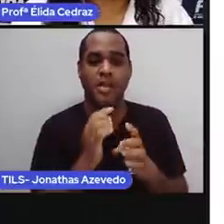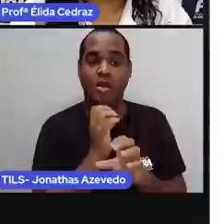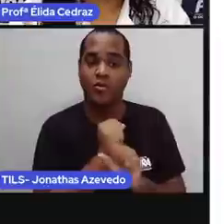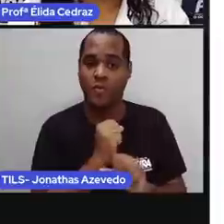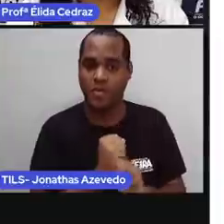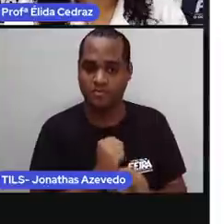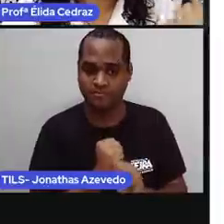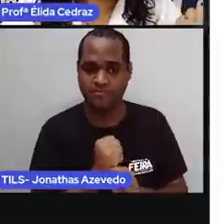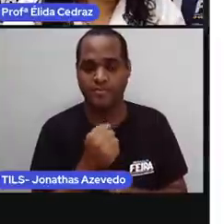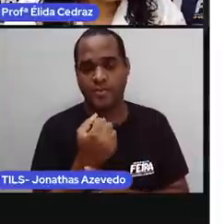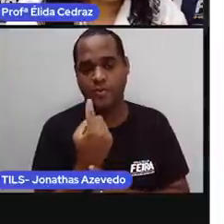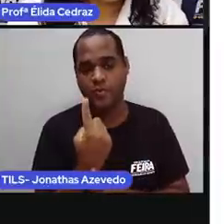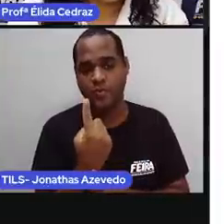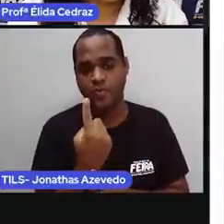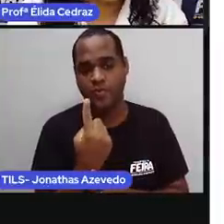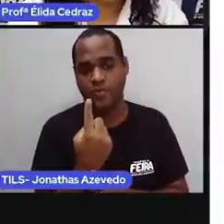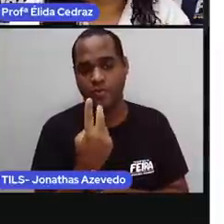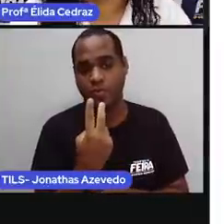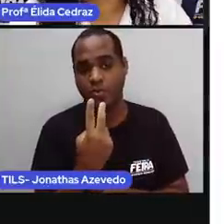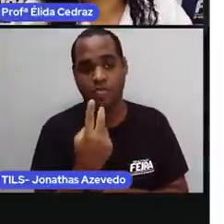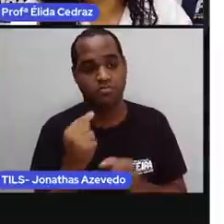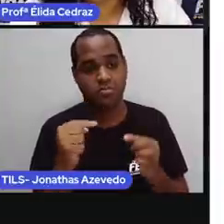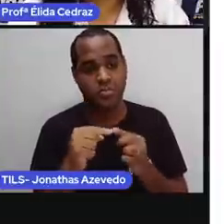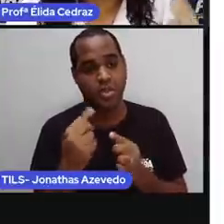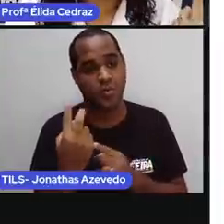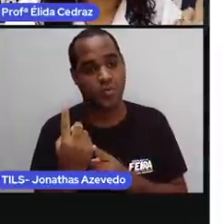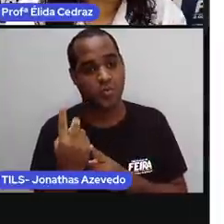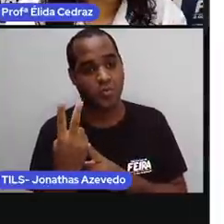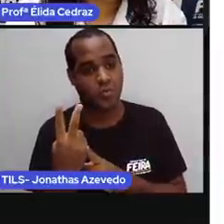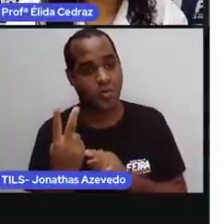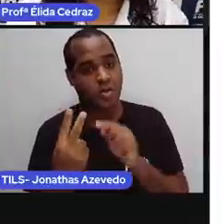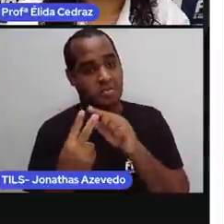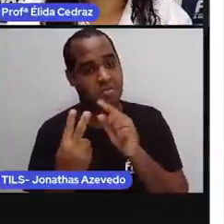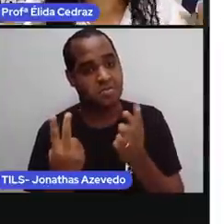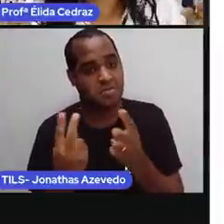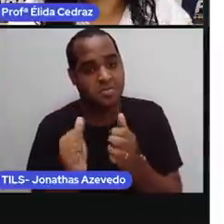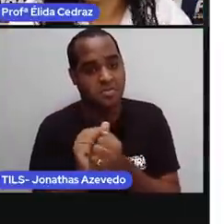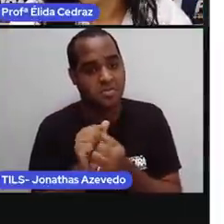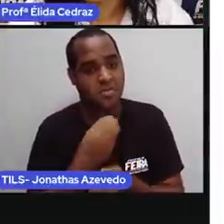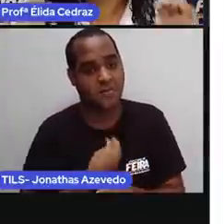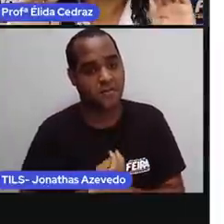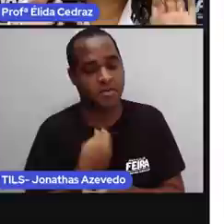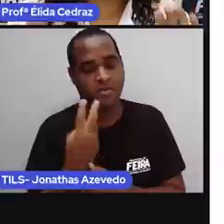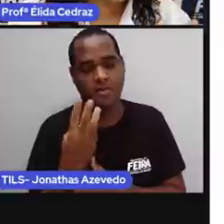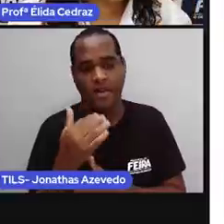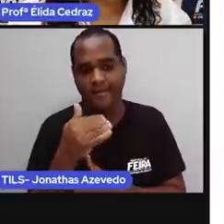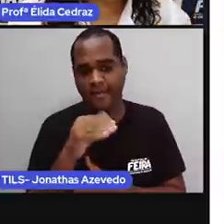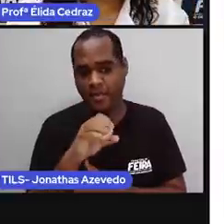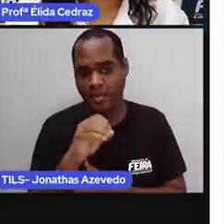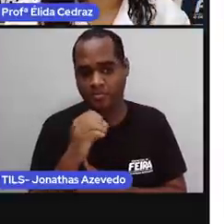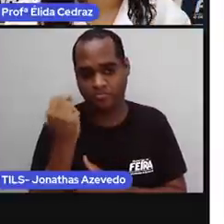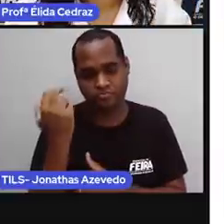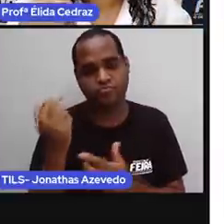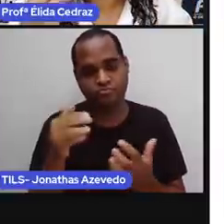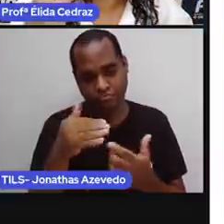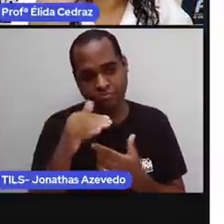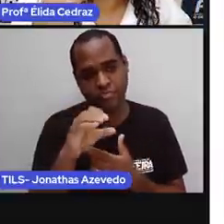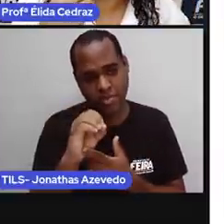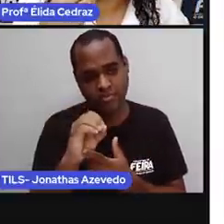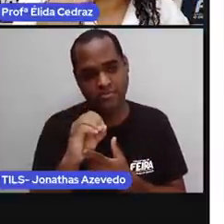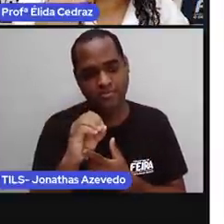Um é uma unidade, dois são duas unidades, dez são dez unidades.